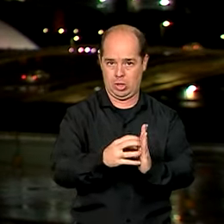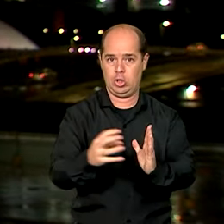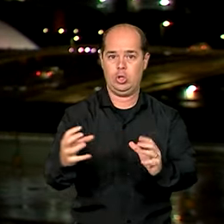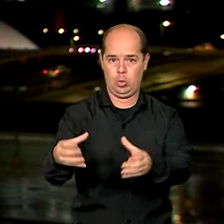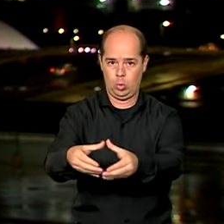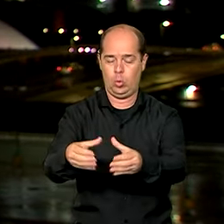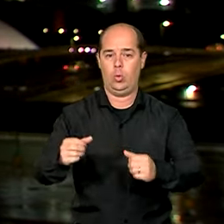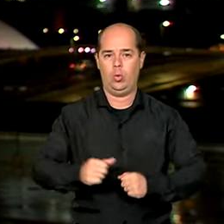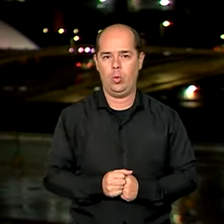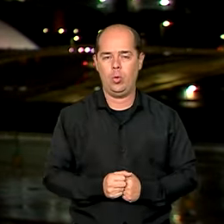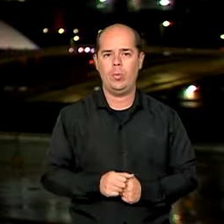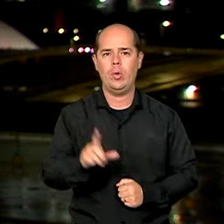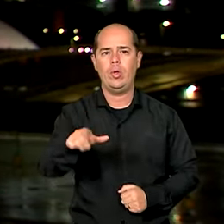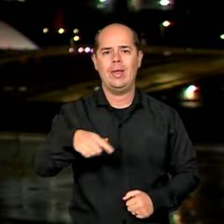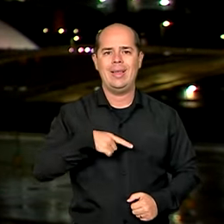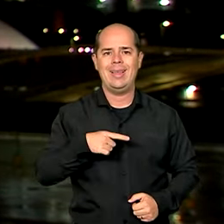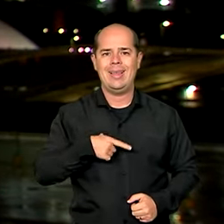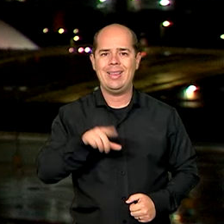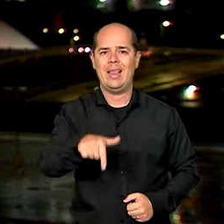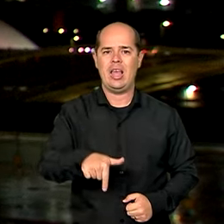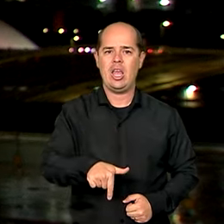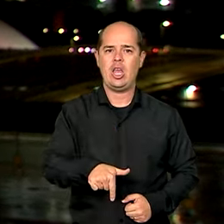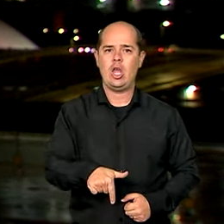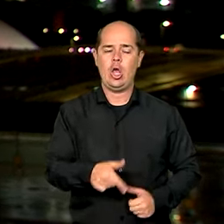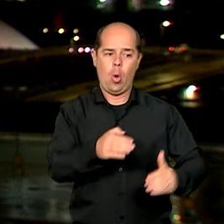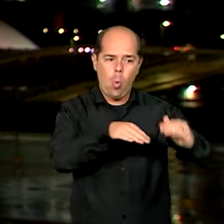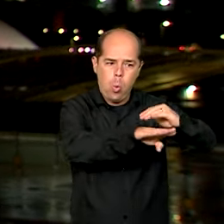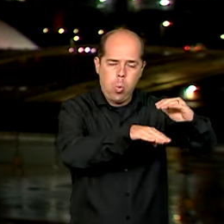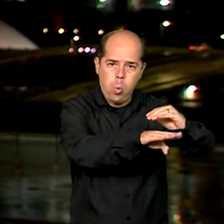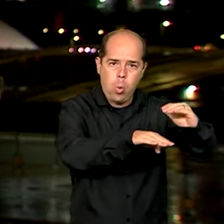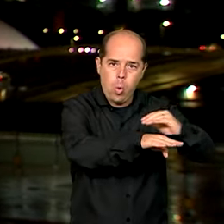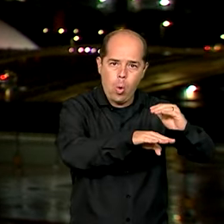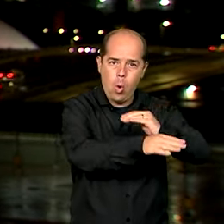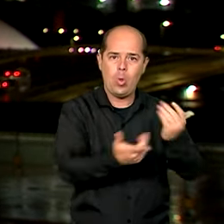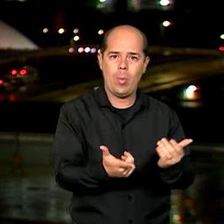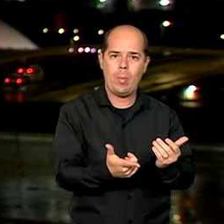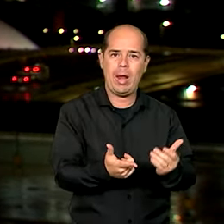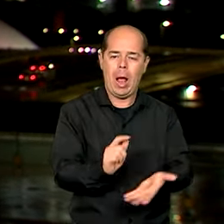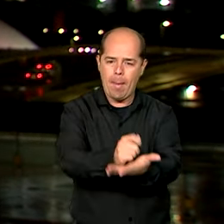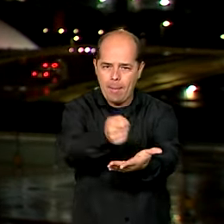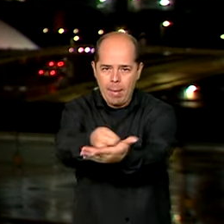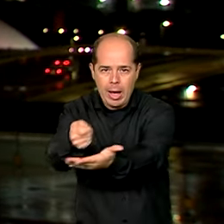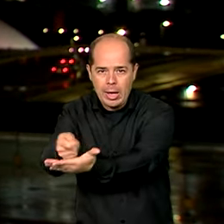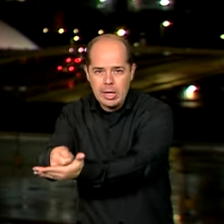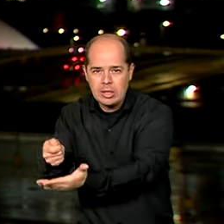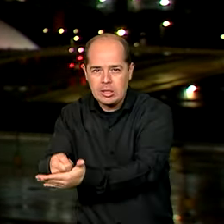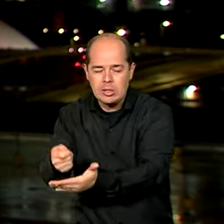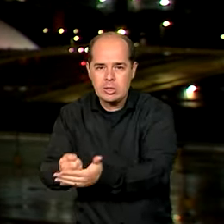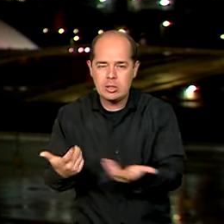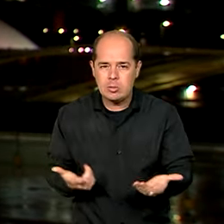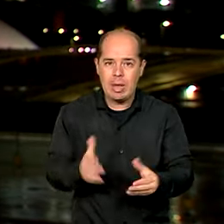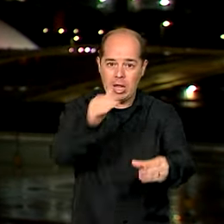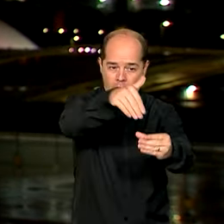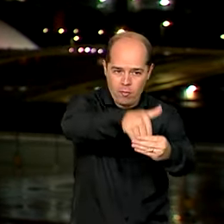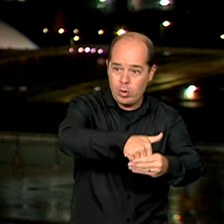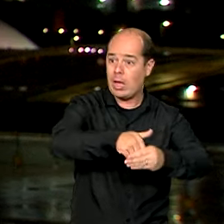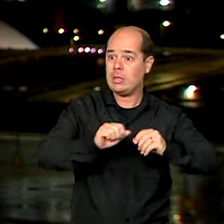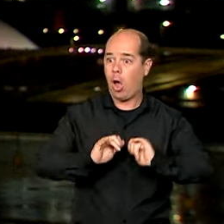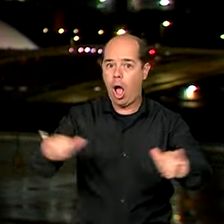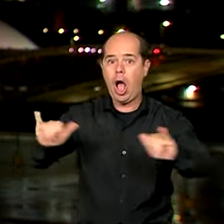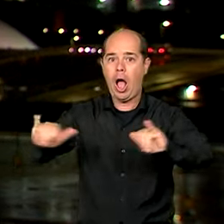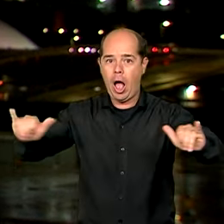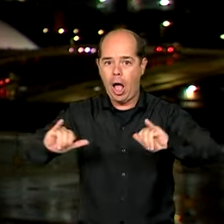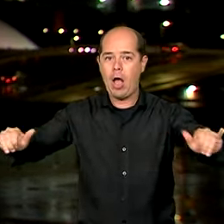previstos para o fundo eleitoral. Serão quase R$ bilhões para o chamado fundão, recursos que poderão ser